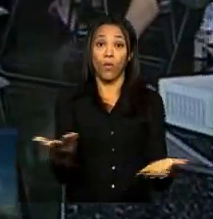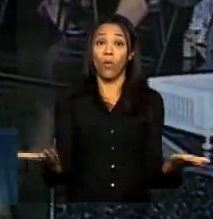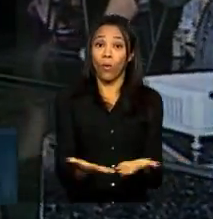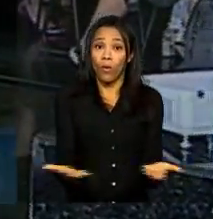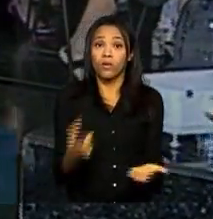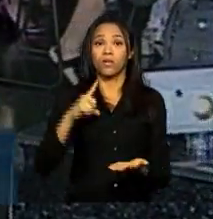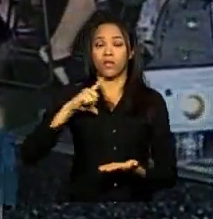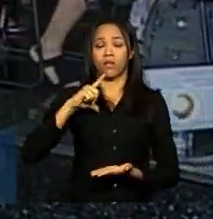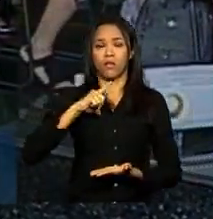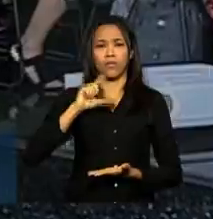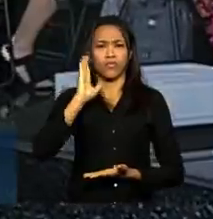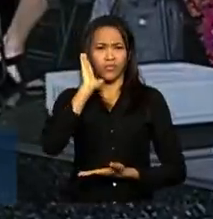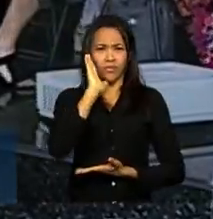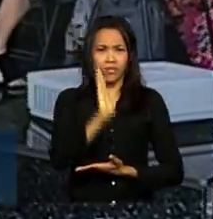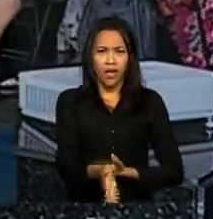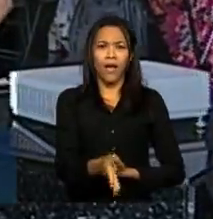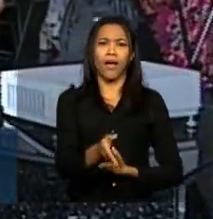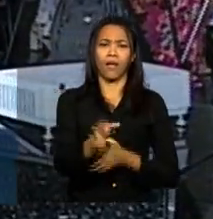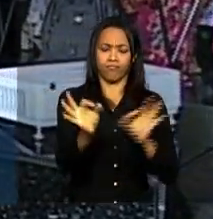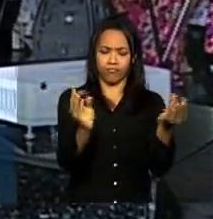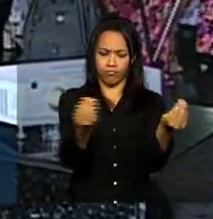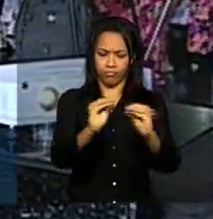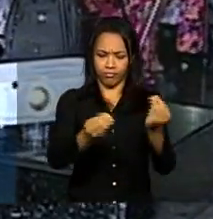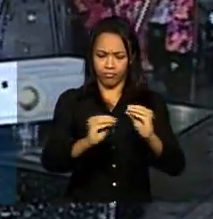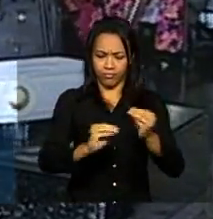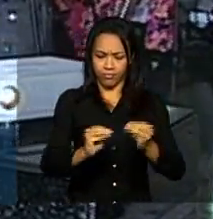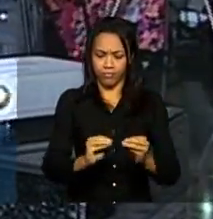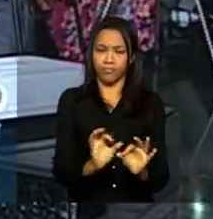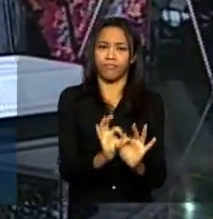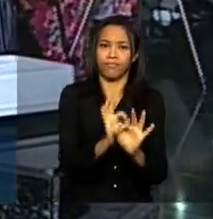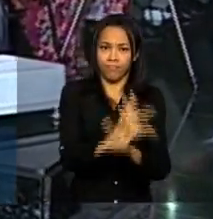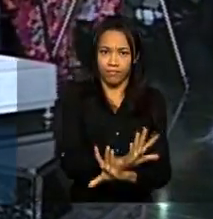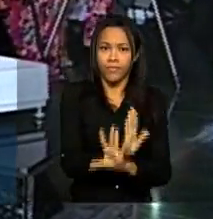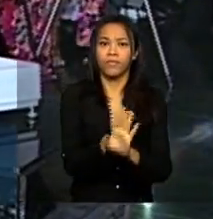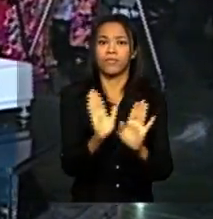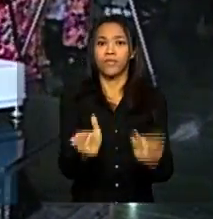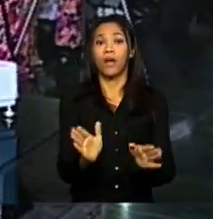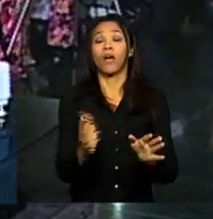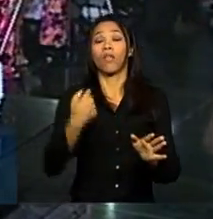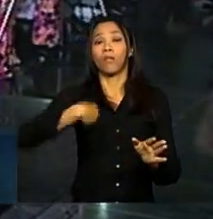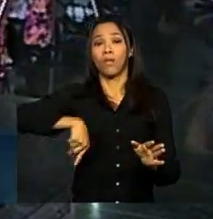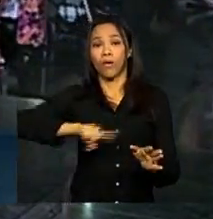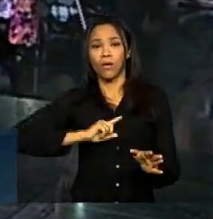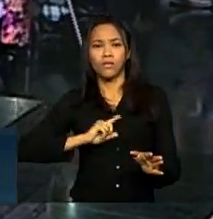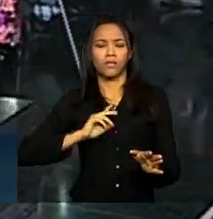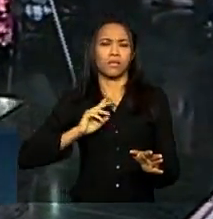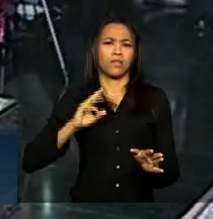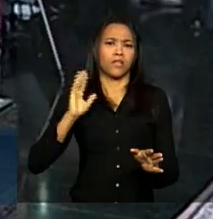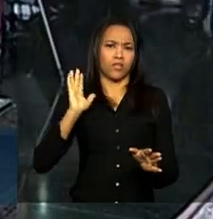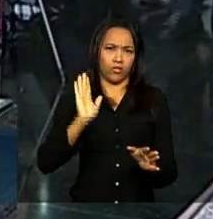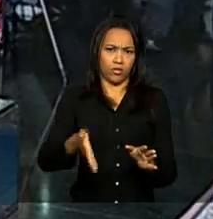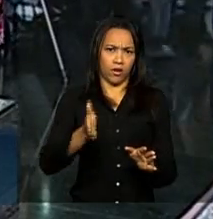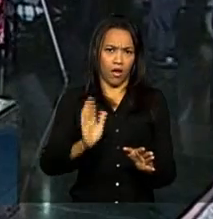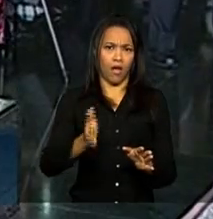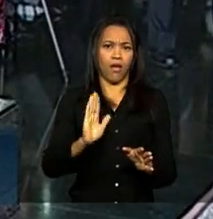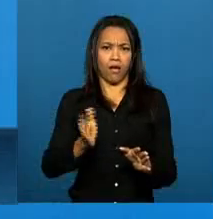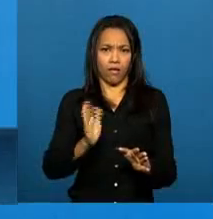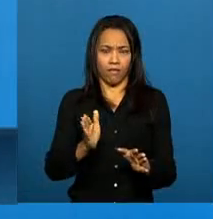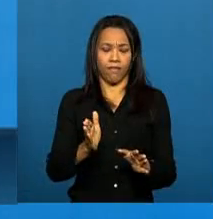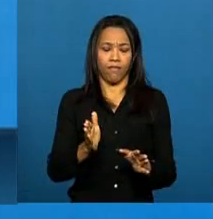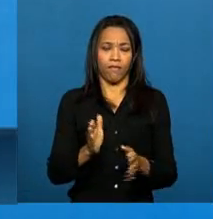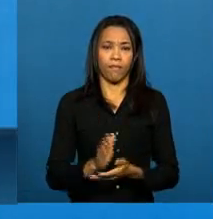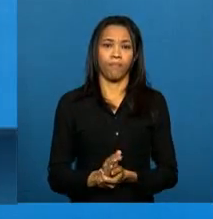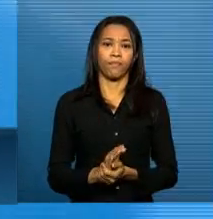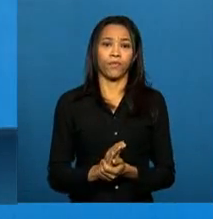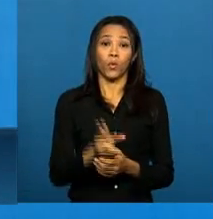momento, a consolidação desse processo. Nós que já vínhamos adotando e adotamos